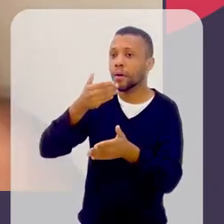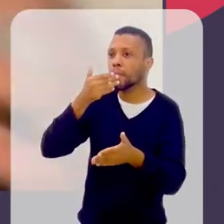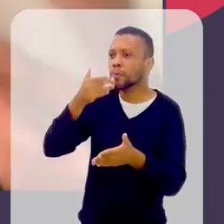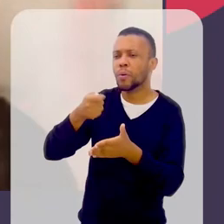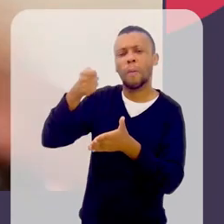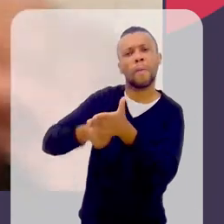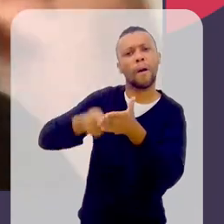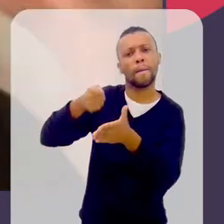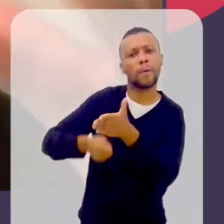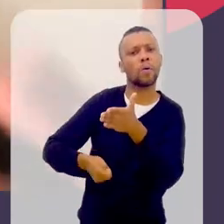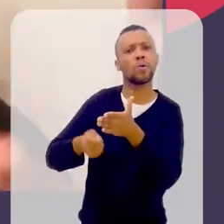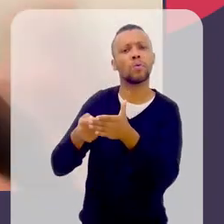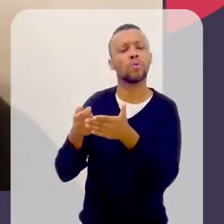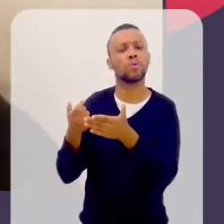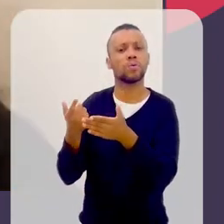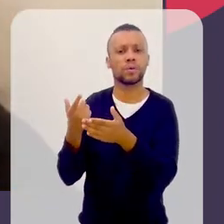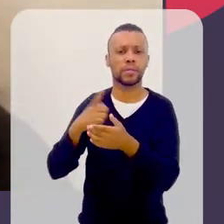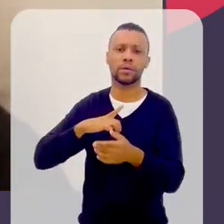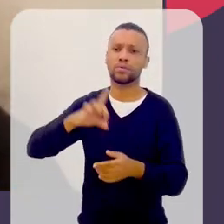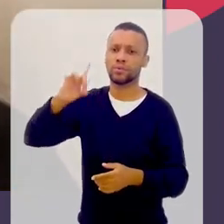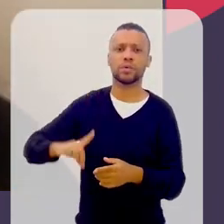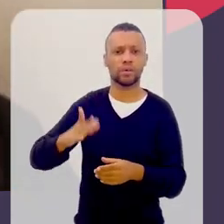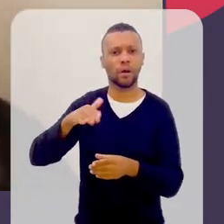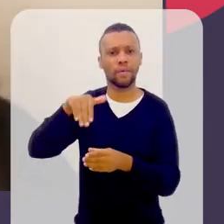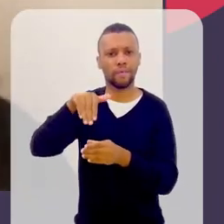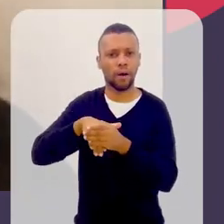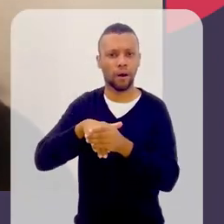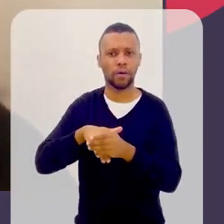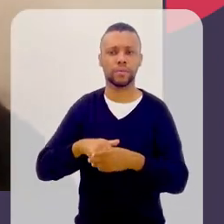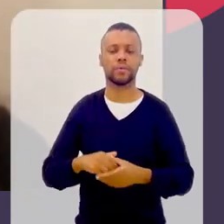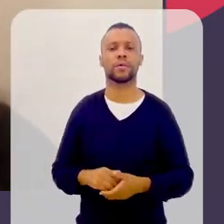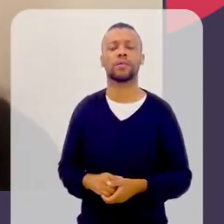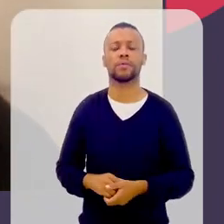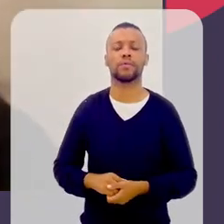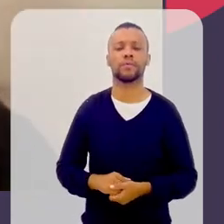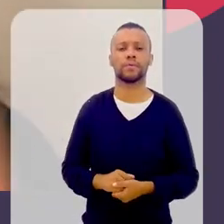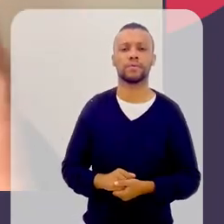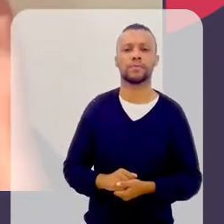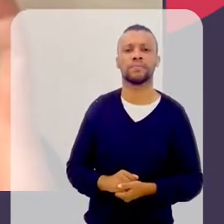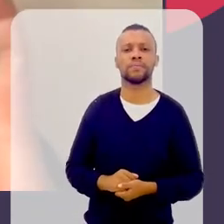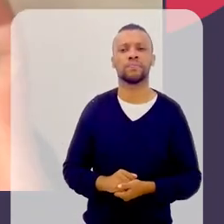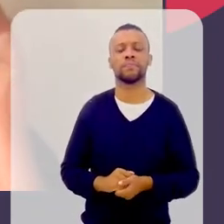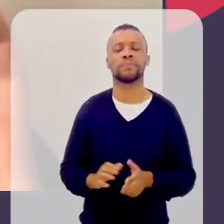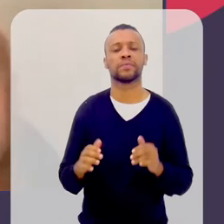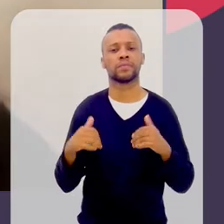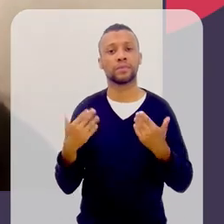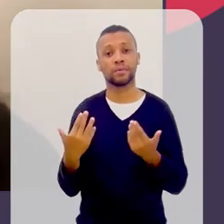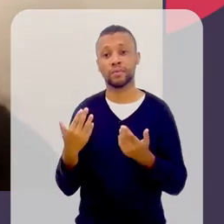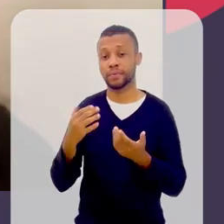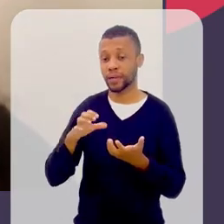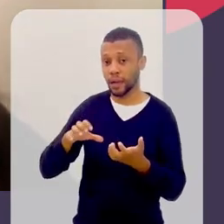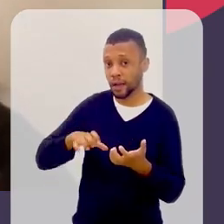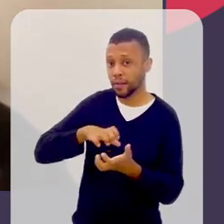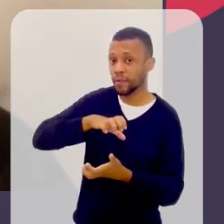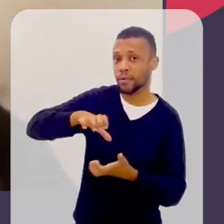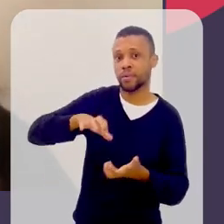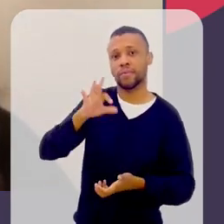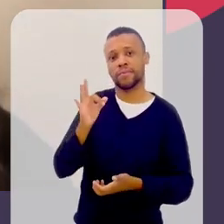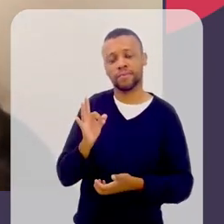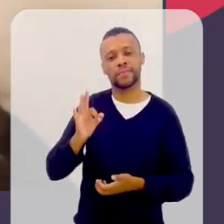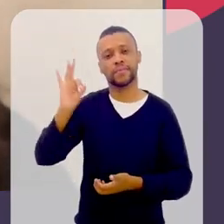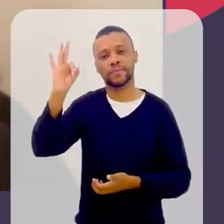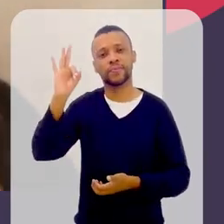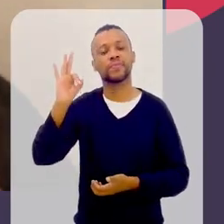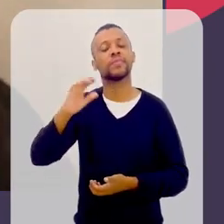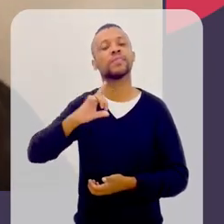Enfim, de um certo feminismo. De uma certa história do feminismo. Então, assim, na Revolução Francesa, você